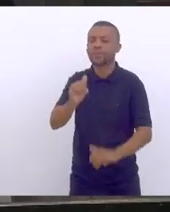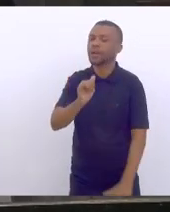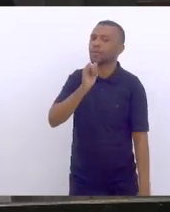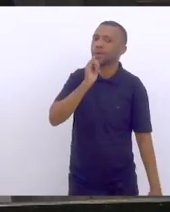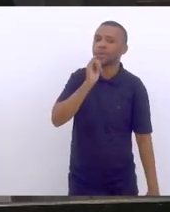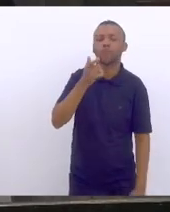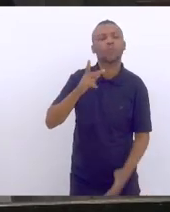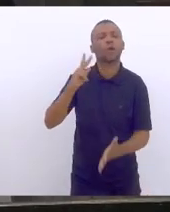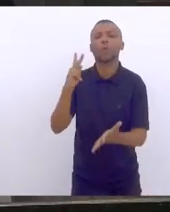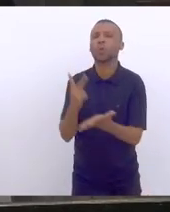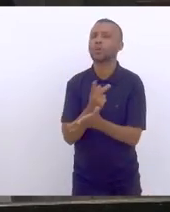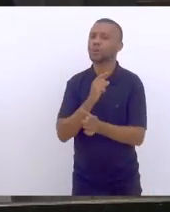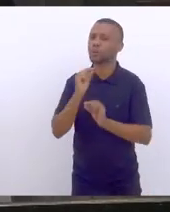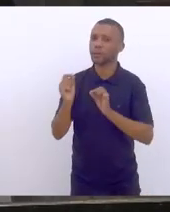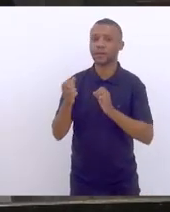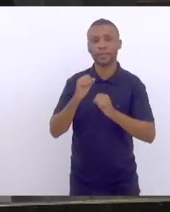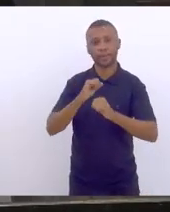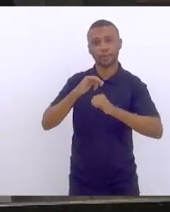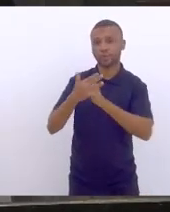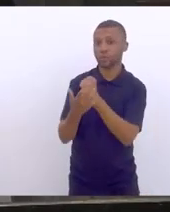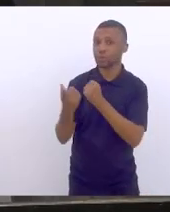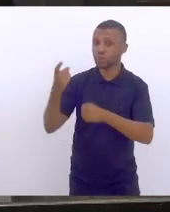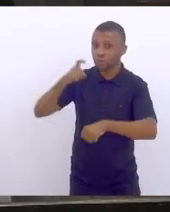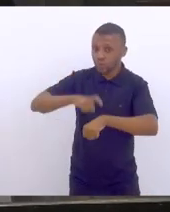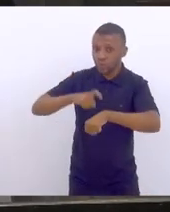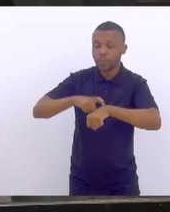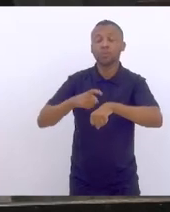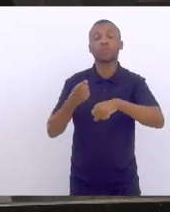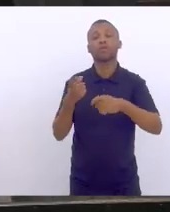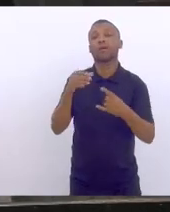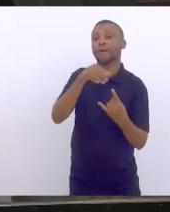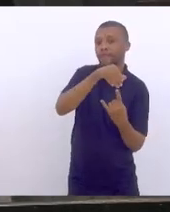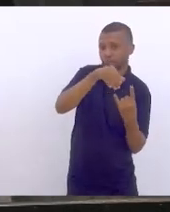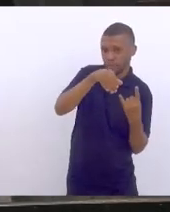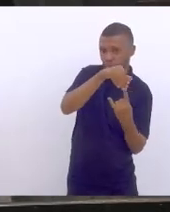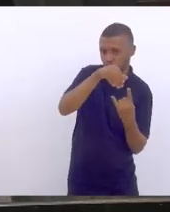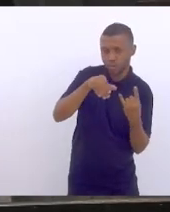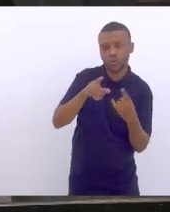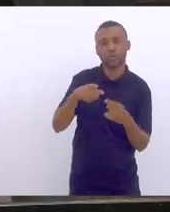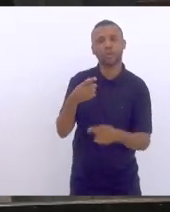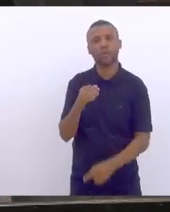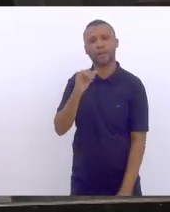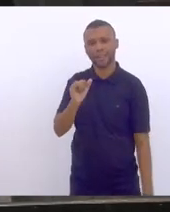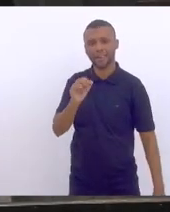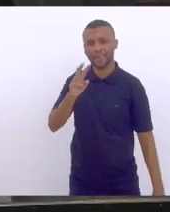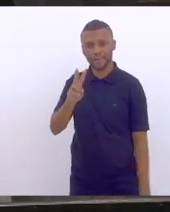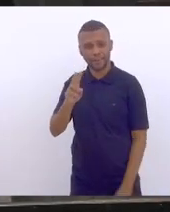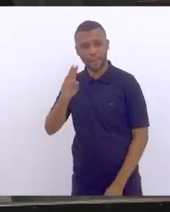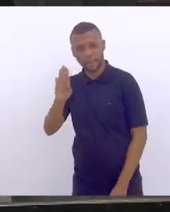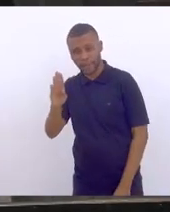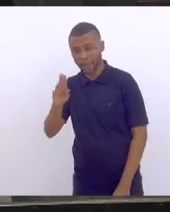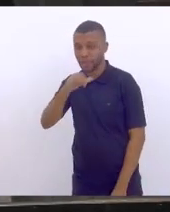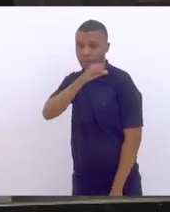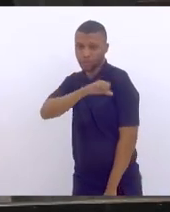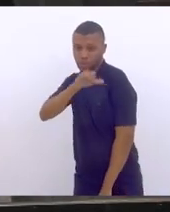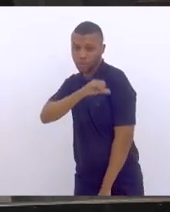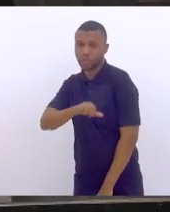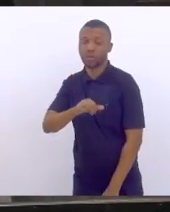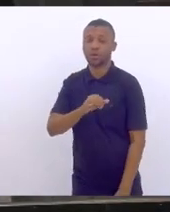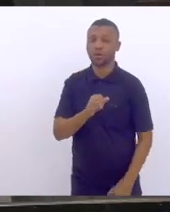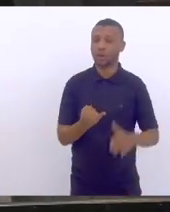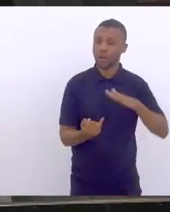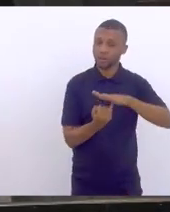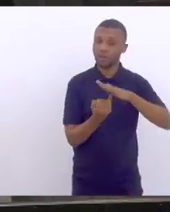aconteceu na pandemia, quando o Fiocruz, Instituto Vital Brasil no Rio, o Instituto Butantan em São Paulo, deram contribuições